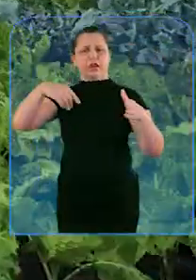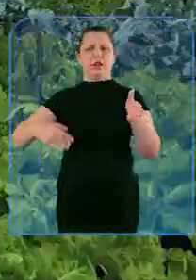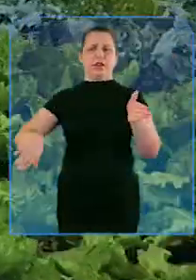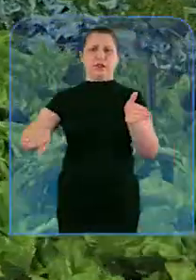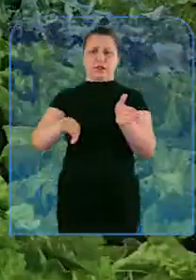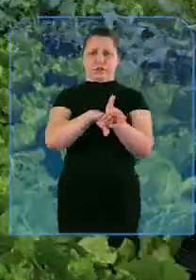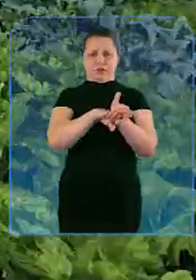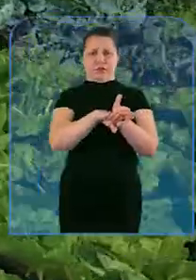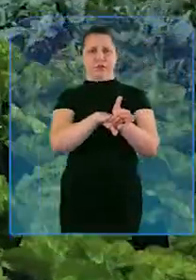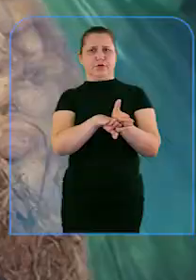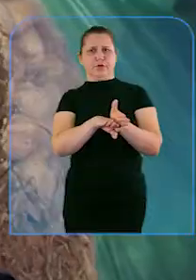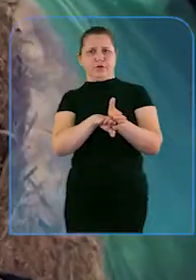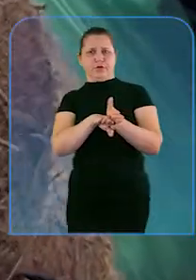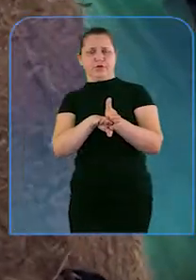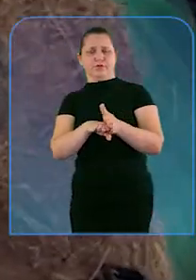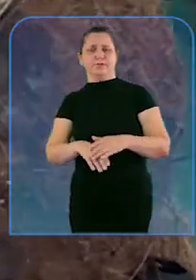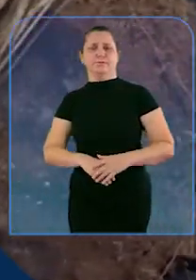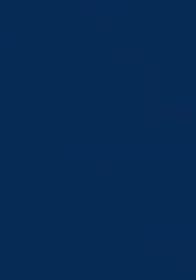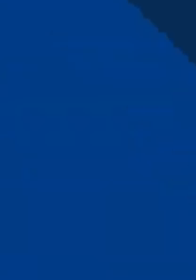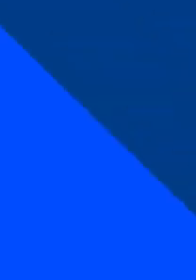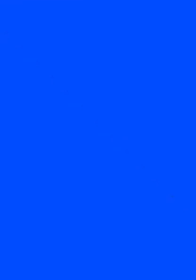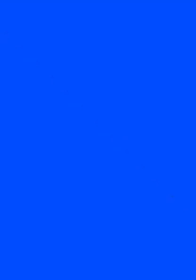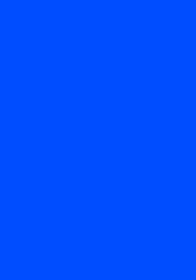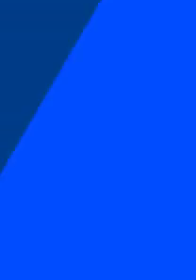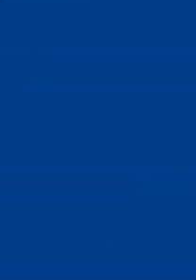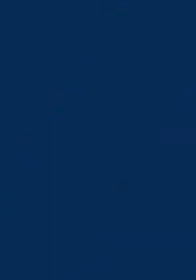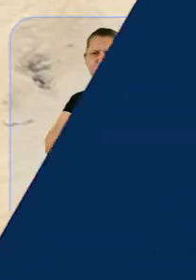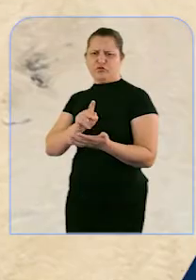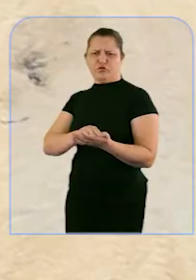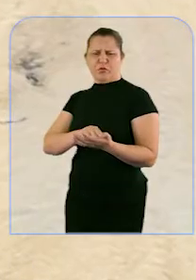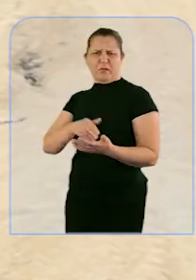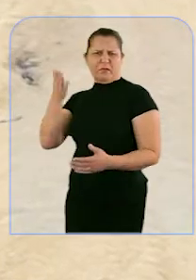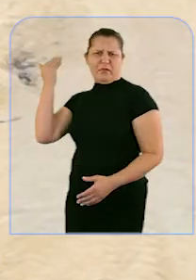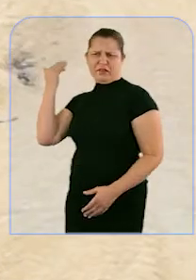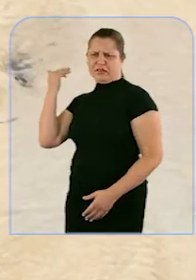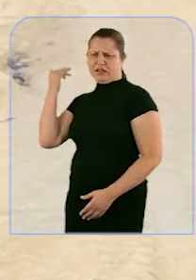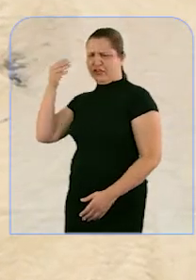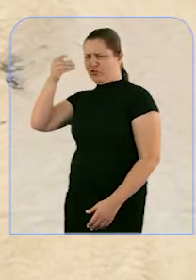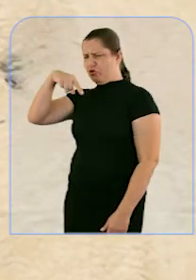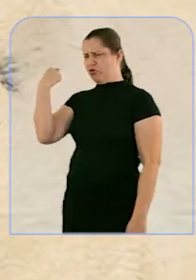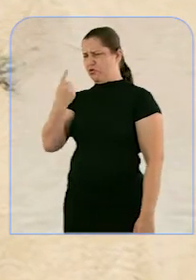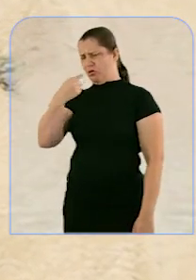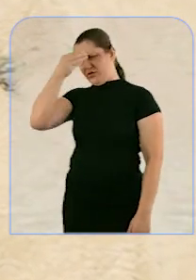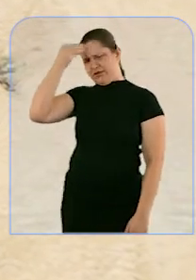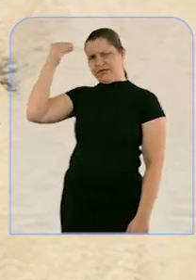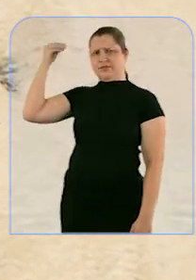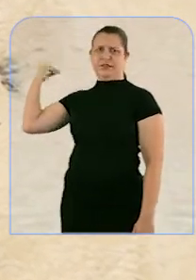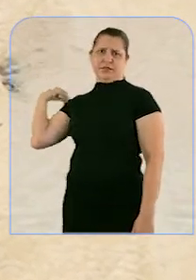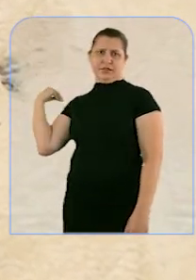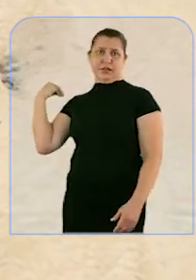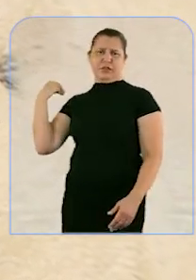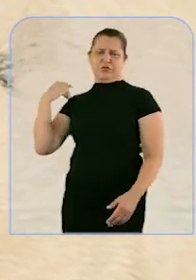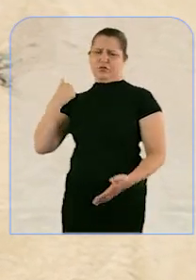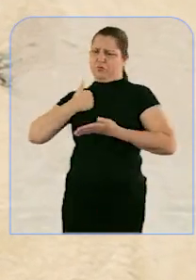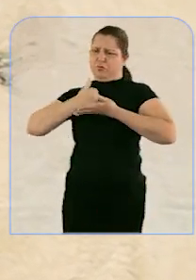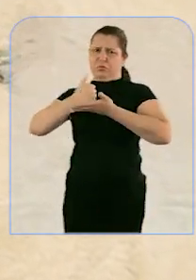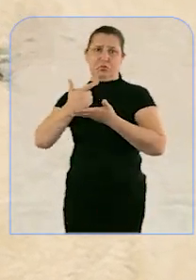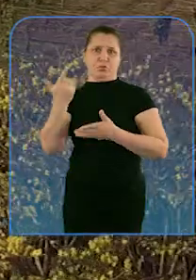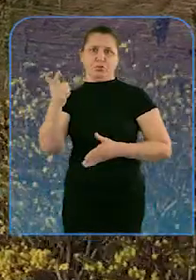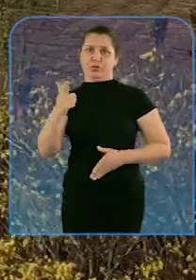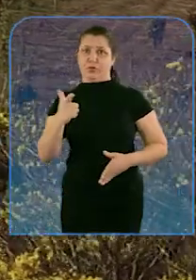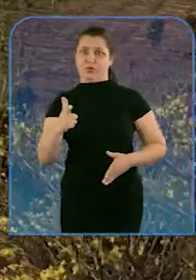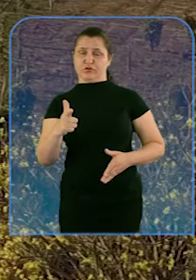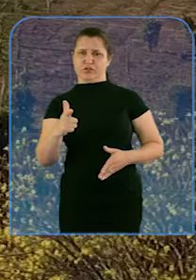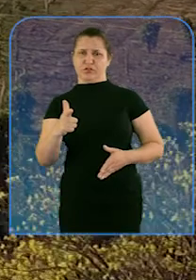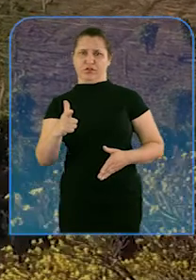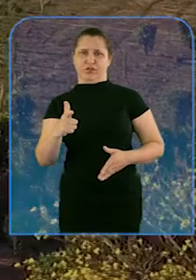vez mais importância na economia do município. Nós nunca fomos tão bem assistidos em relação à máquina.